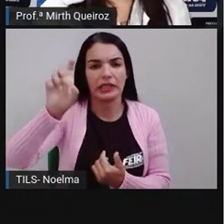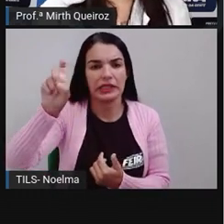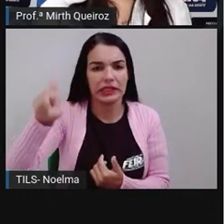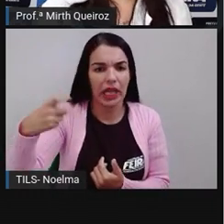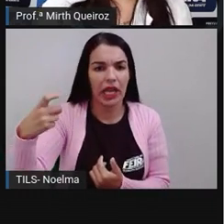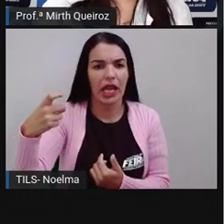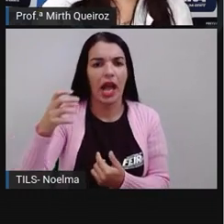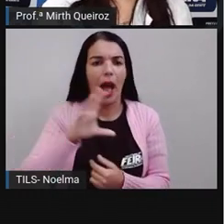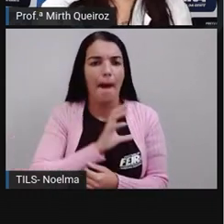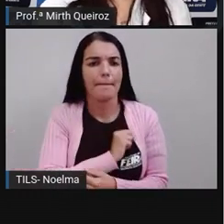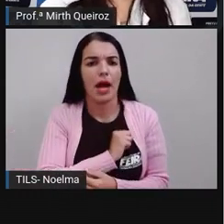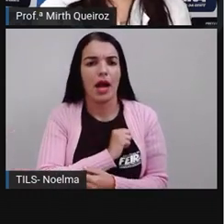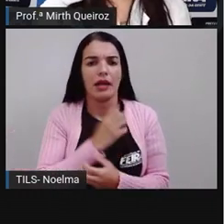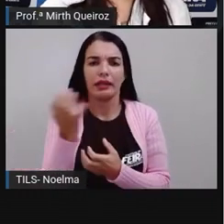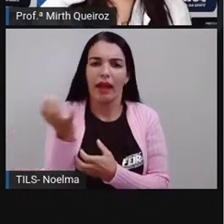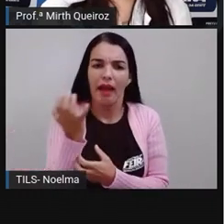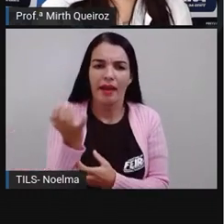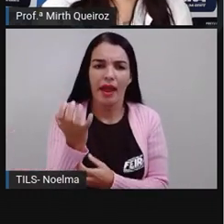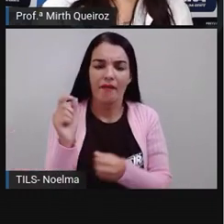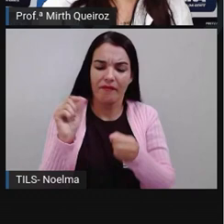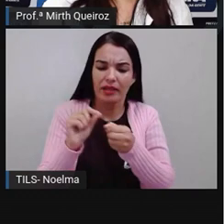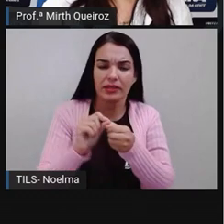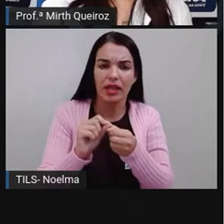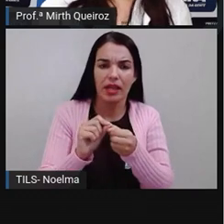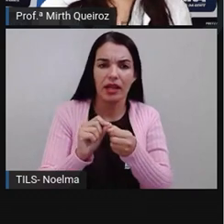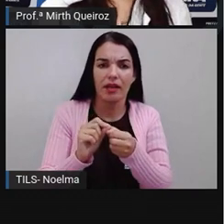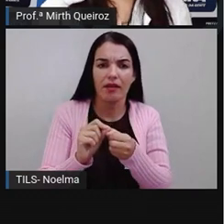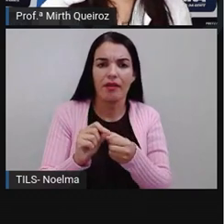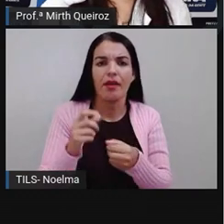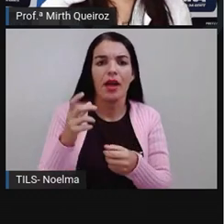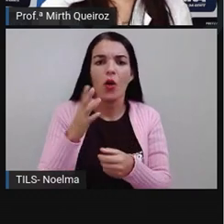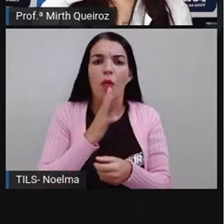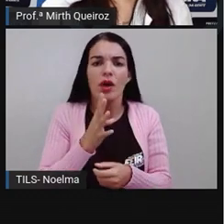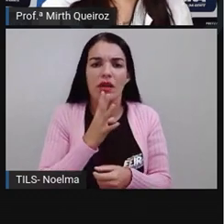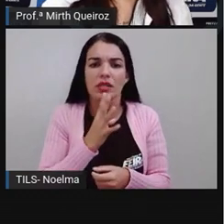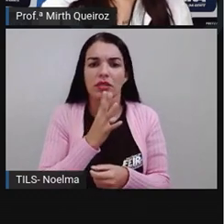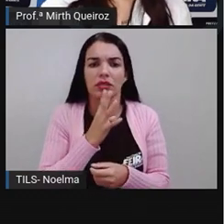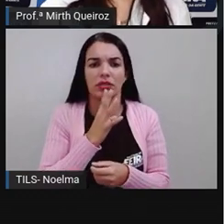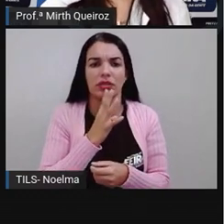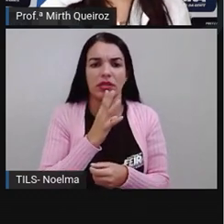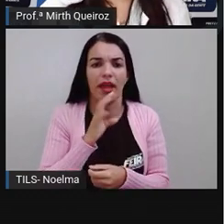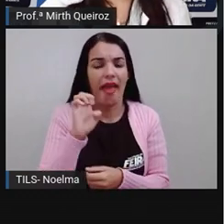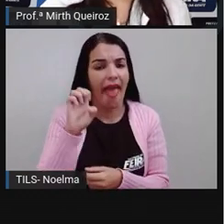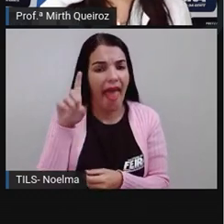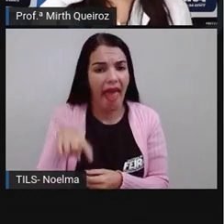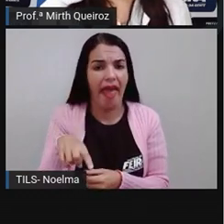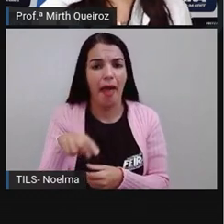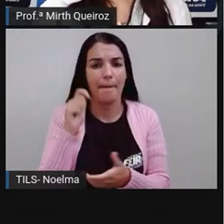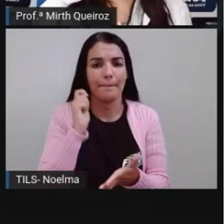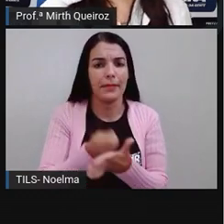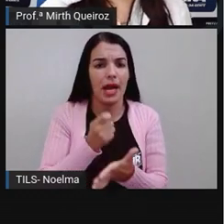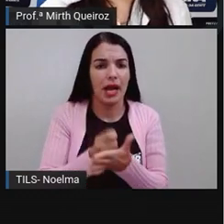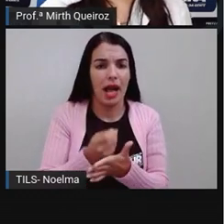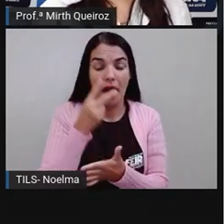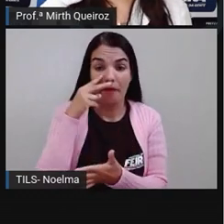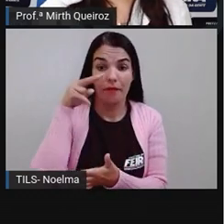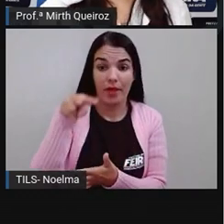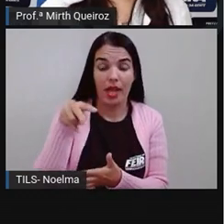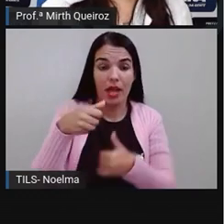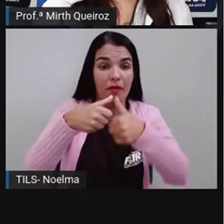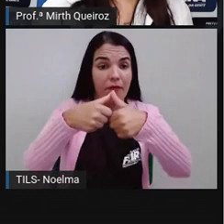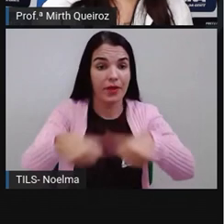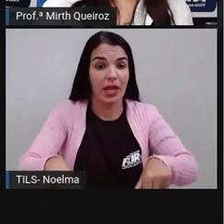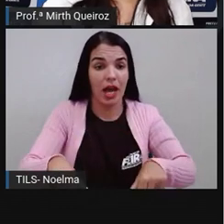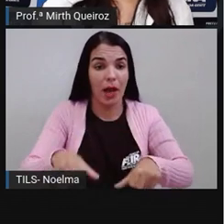ser, amar, querer, fazer, valer, é, conhecer, pagar, ver,